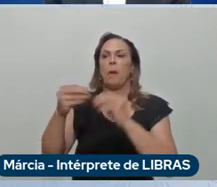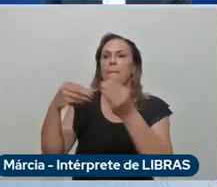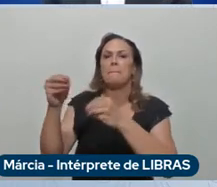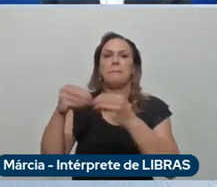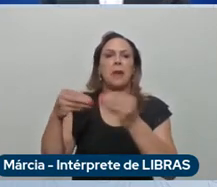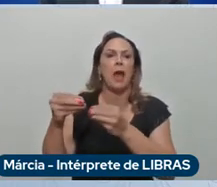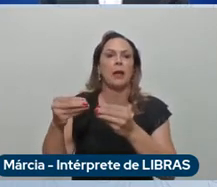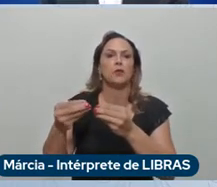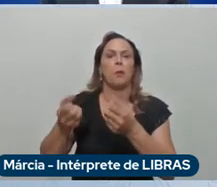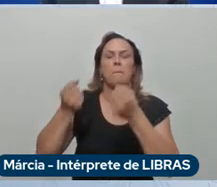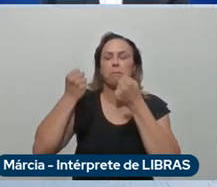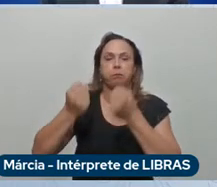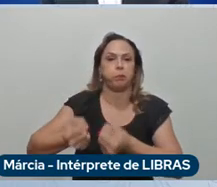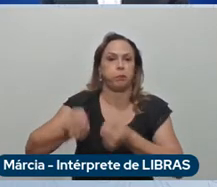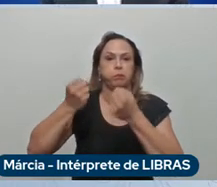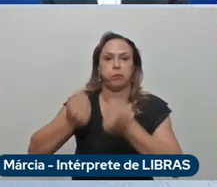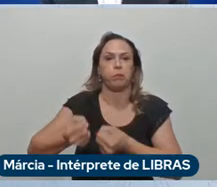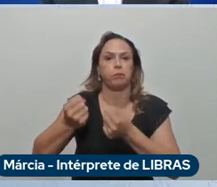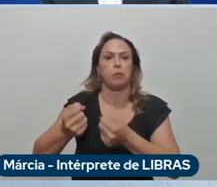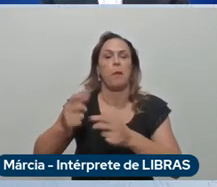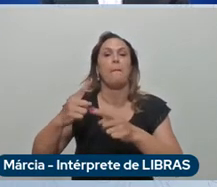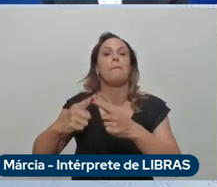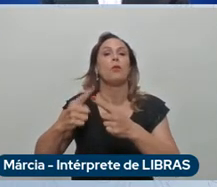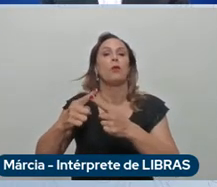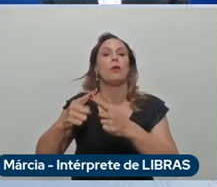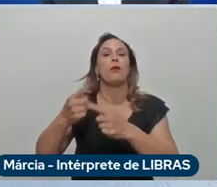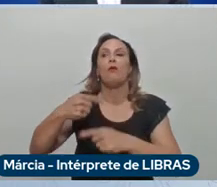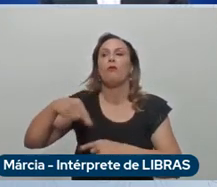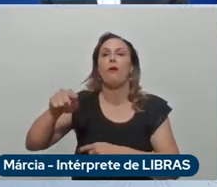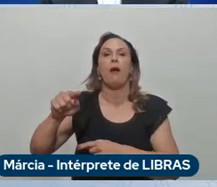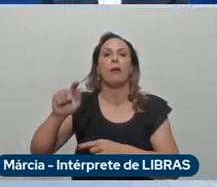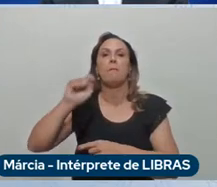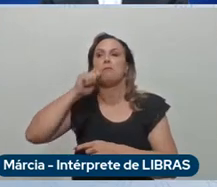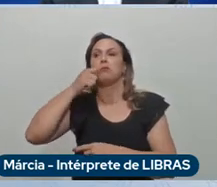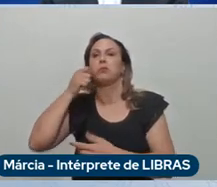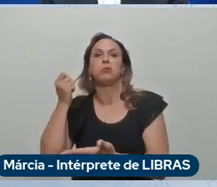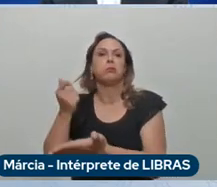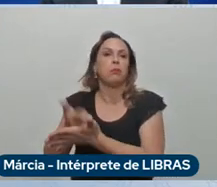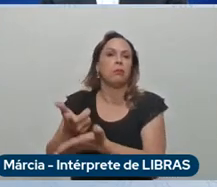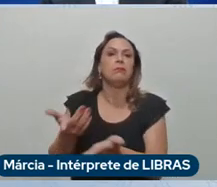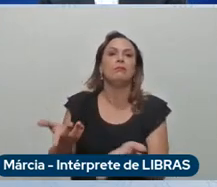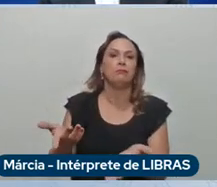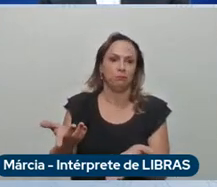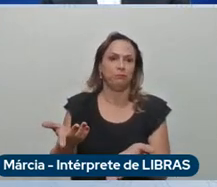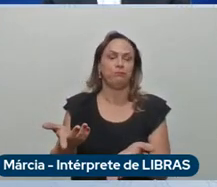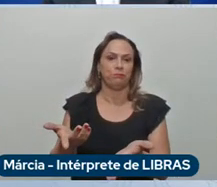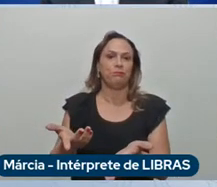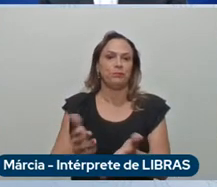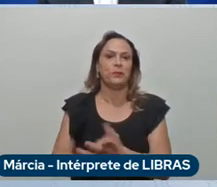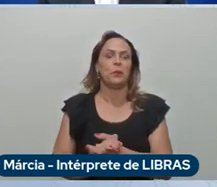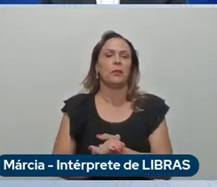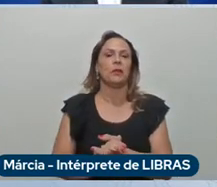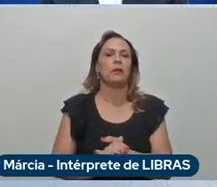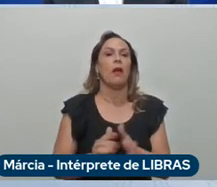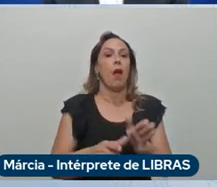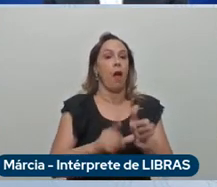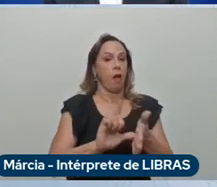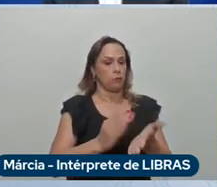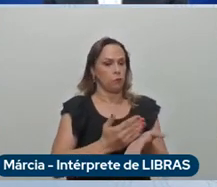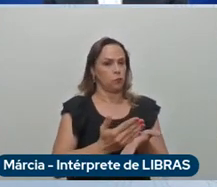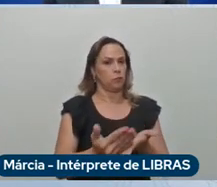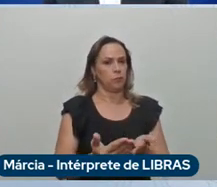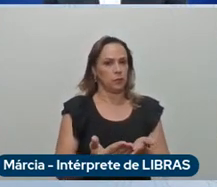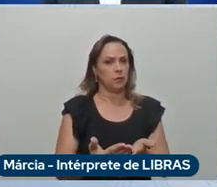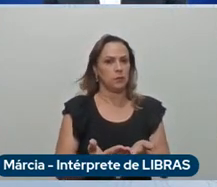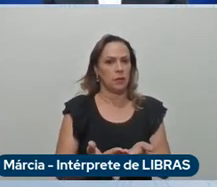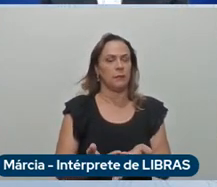quilômetro para a padaria ao lado. Vamos, próximo. Ok, antes de entrar na apresentação, somente um pouco